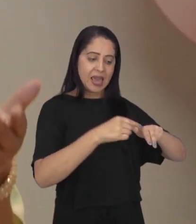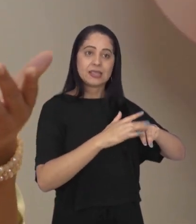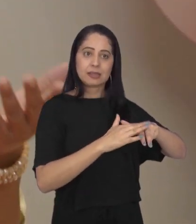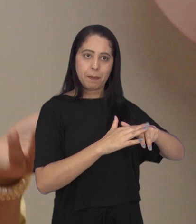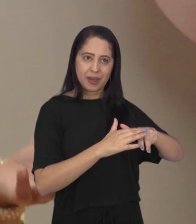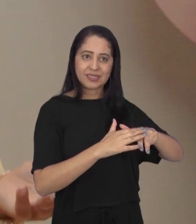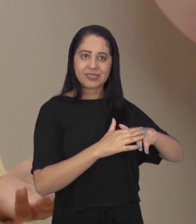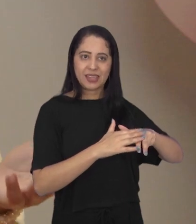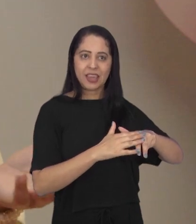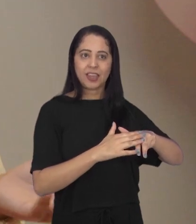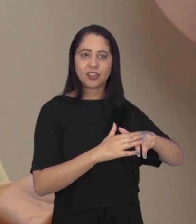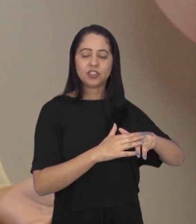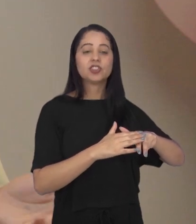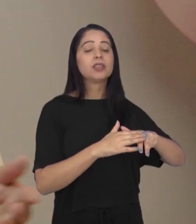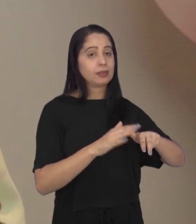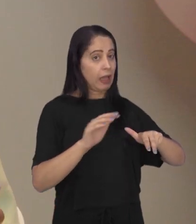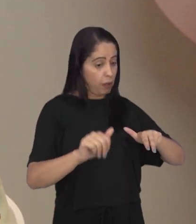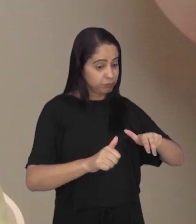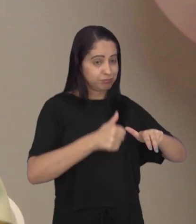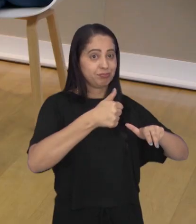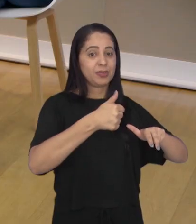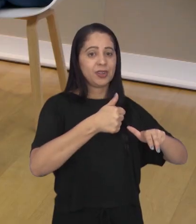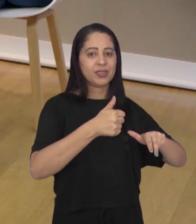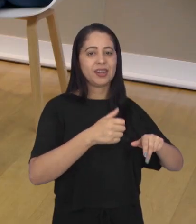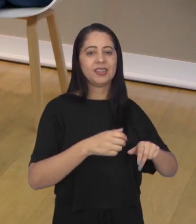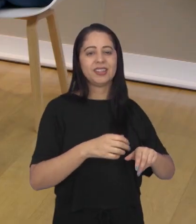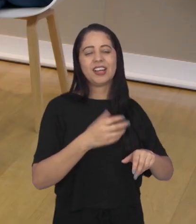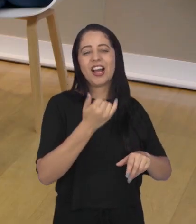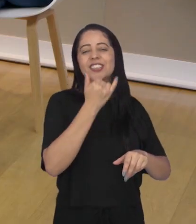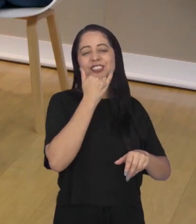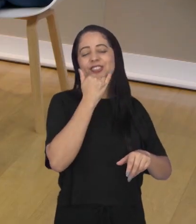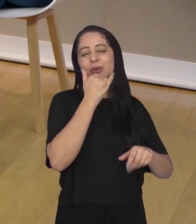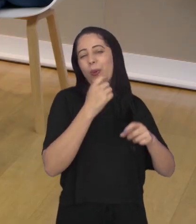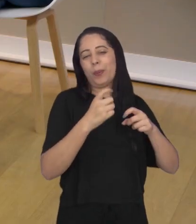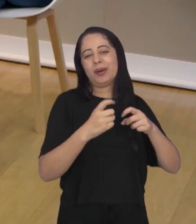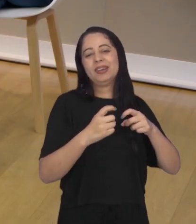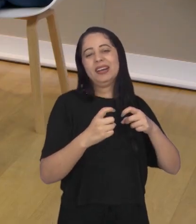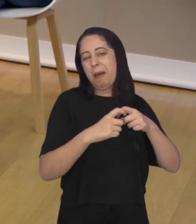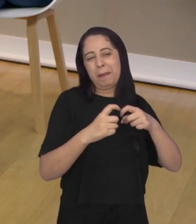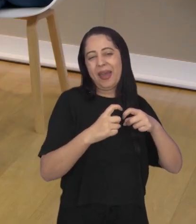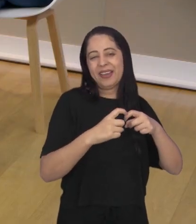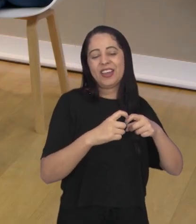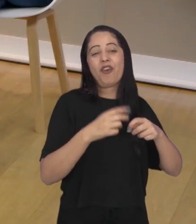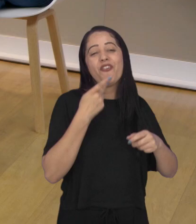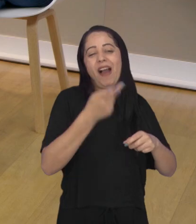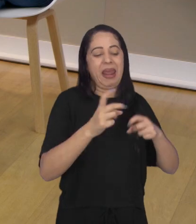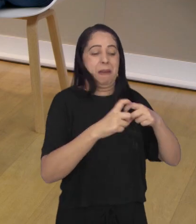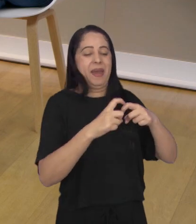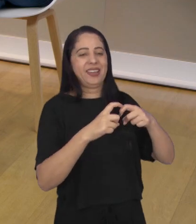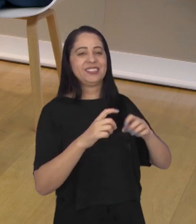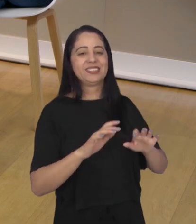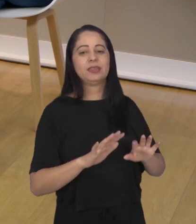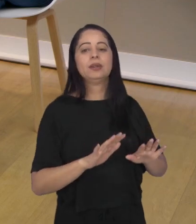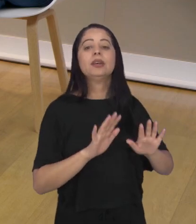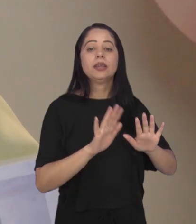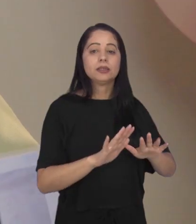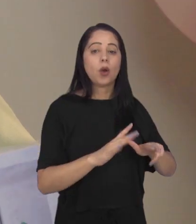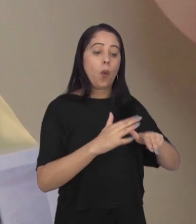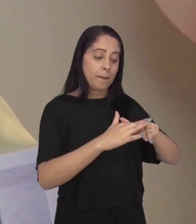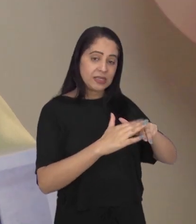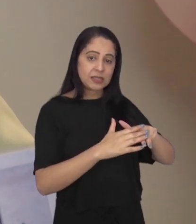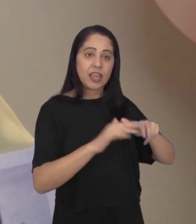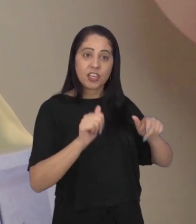paciente está bem. Ótima notícia, né, doutor? Doutor, desculpa, Leonardo. Doutor também, psicólogo. A gente acaba falando doutor.